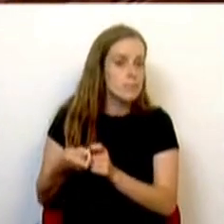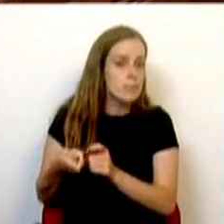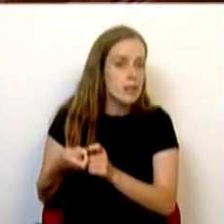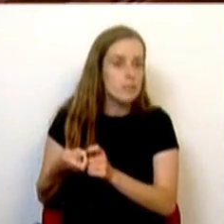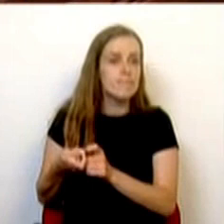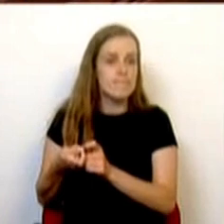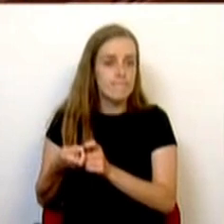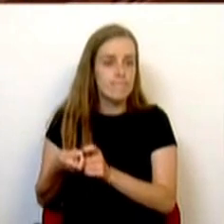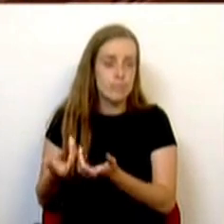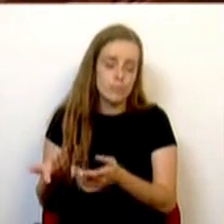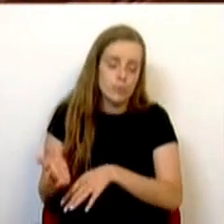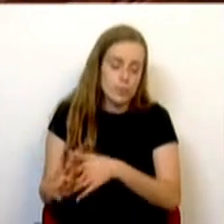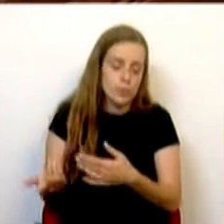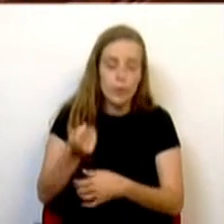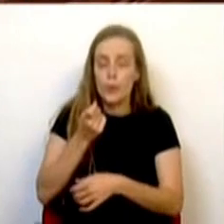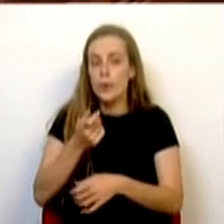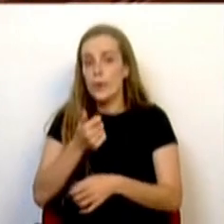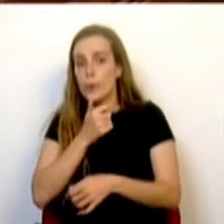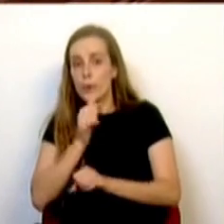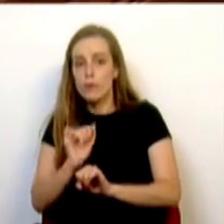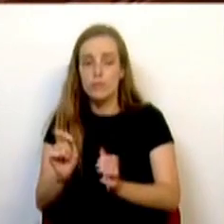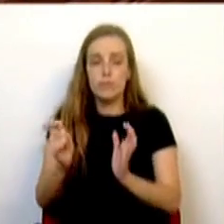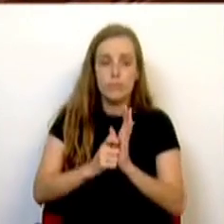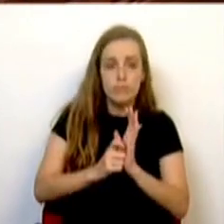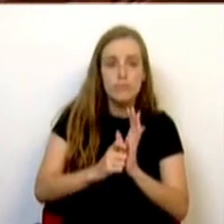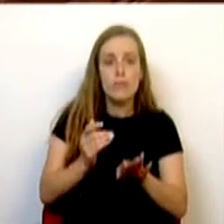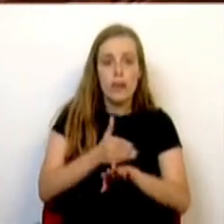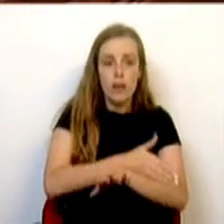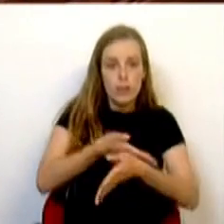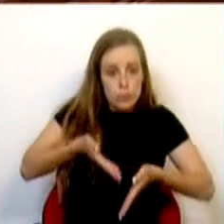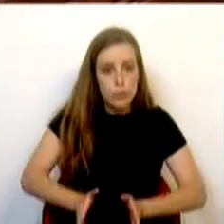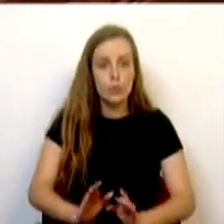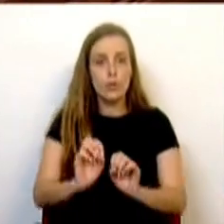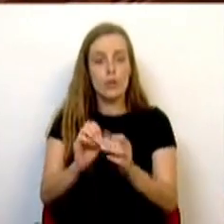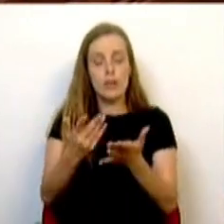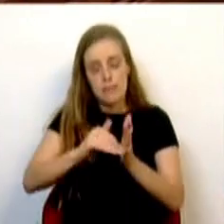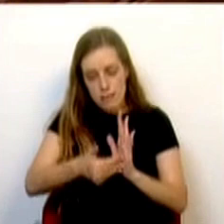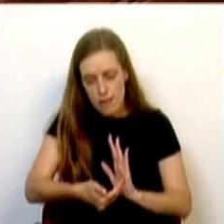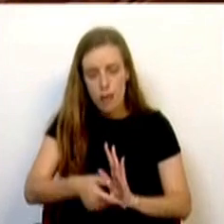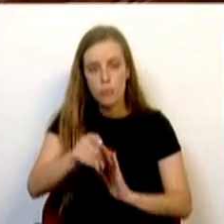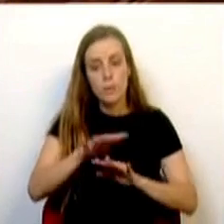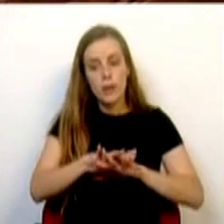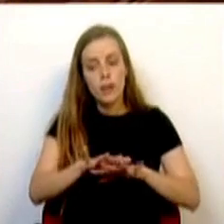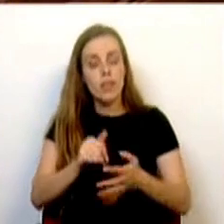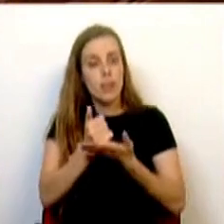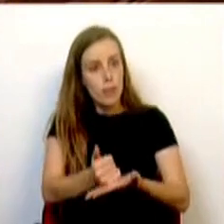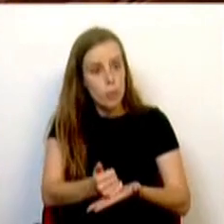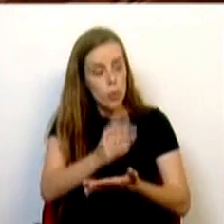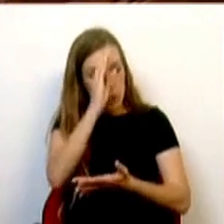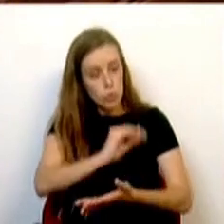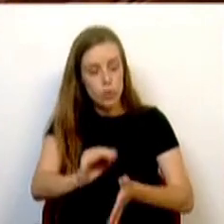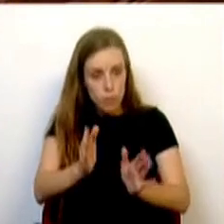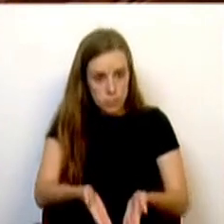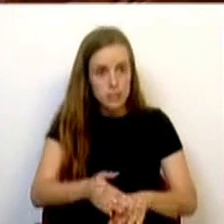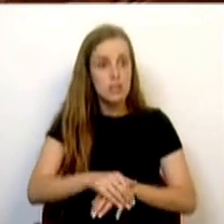decisões como consultas pré-natais e exames, rede de apoio que assegura orientação e aconselhamento,